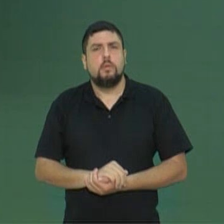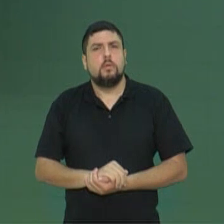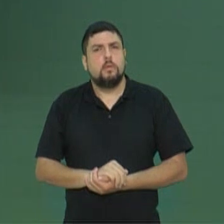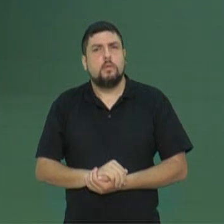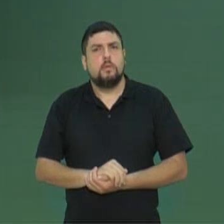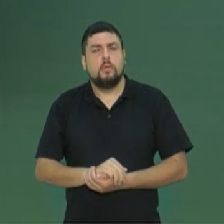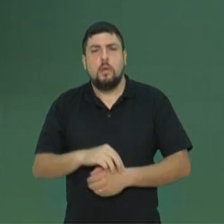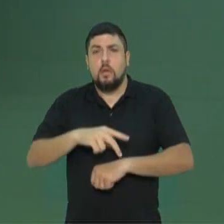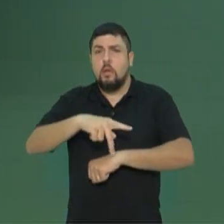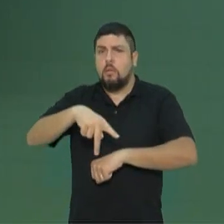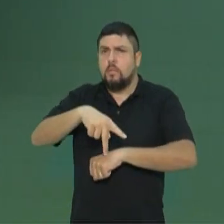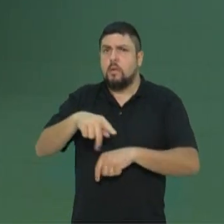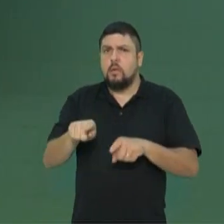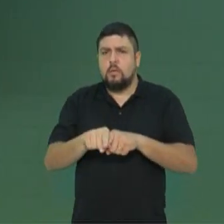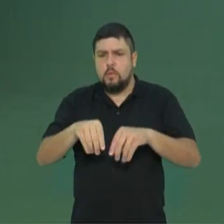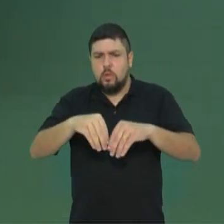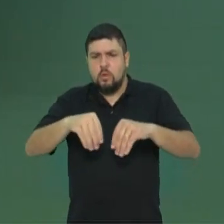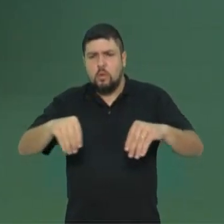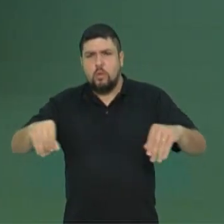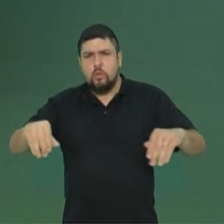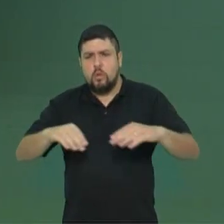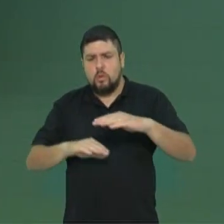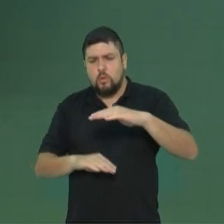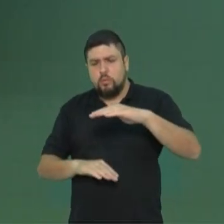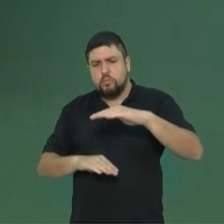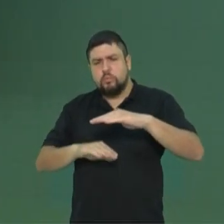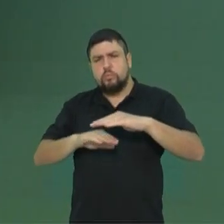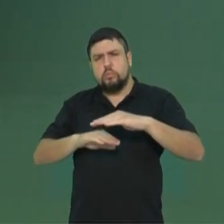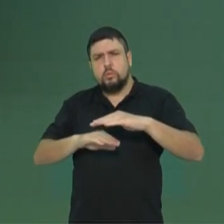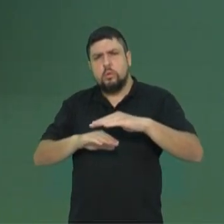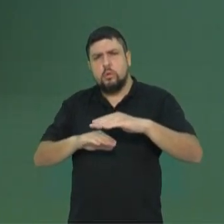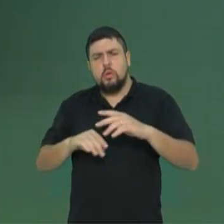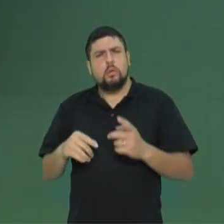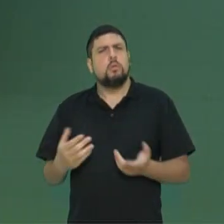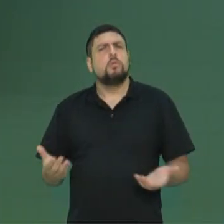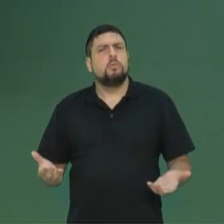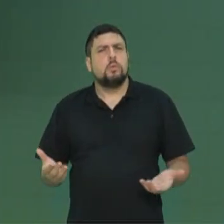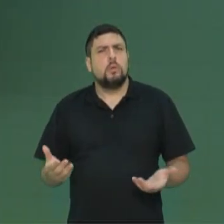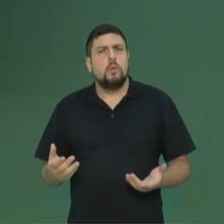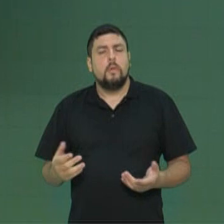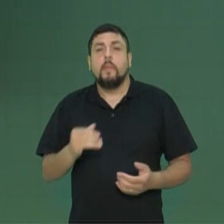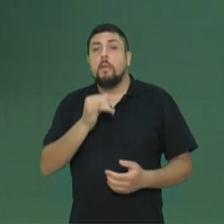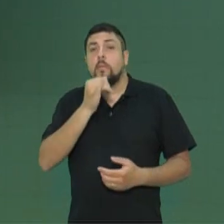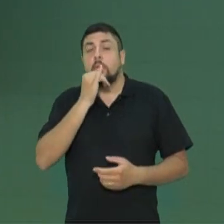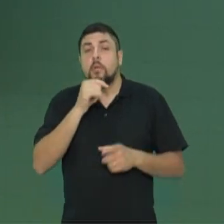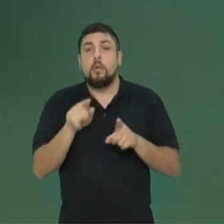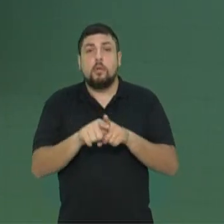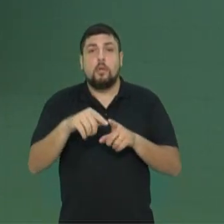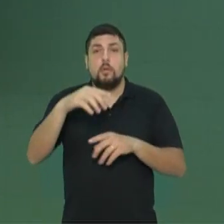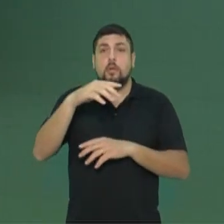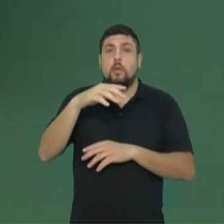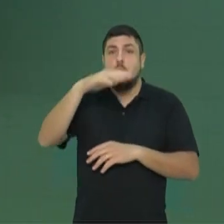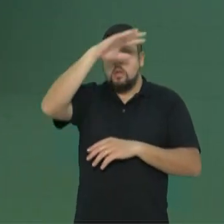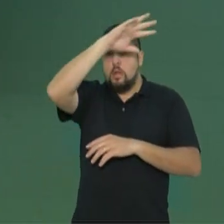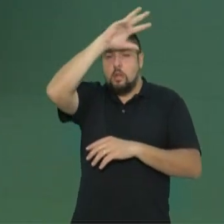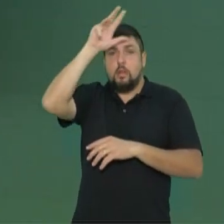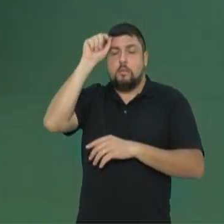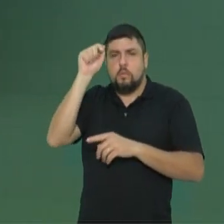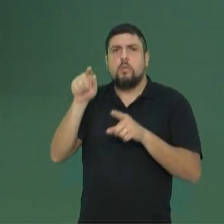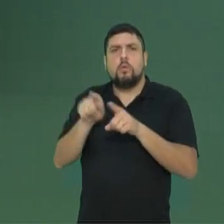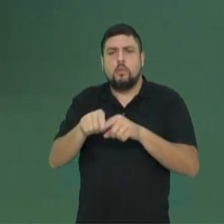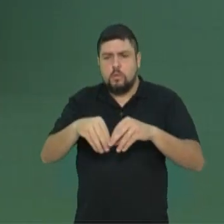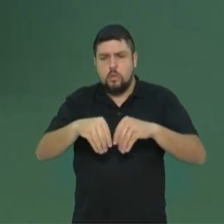país também? Tem outros solos rasos. Por que que nesses outros solos rasos, como por exemplo a Amazônia, é um solo raso também? A camada fértil é muito pequena.